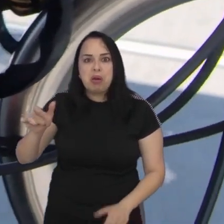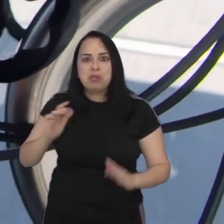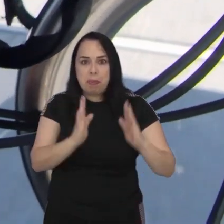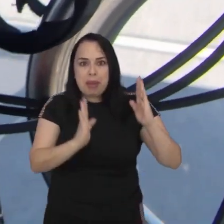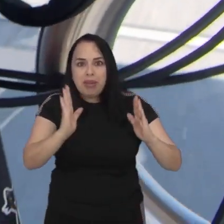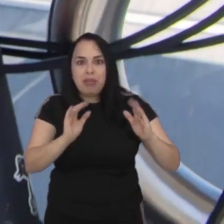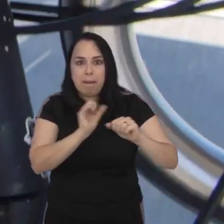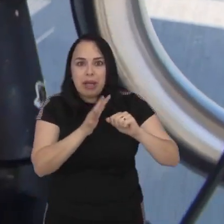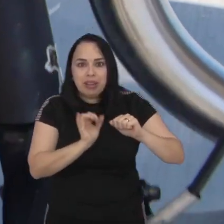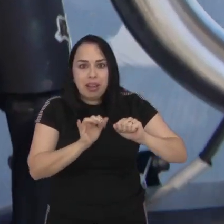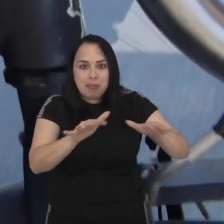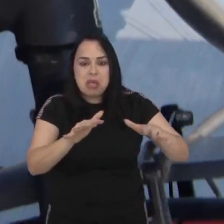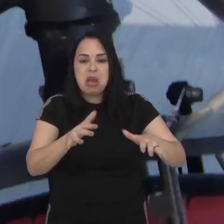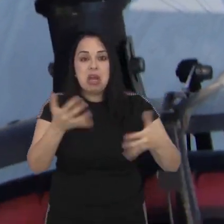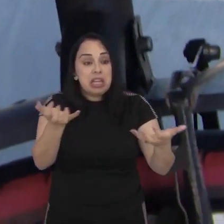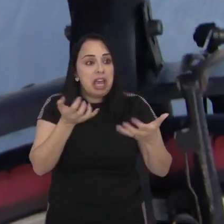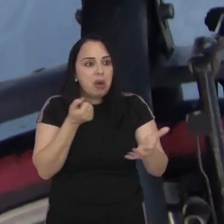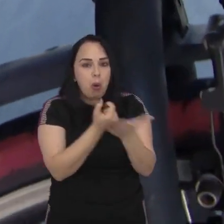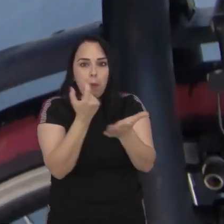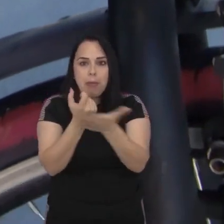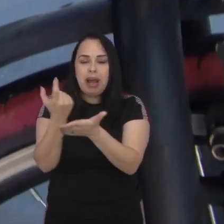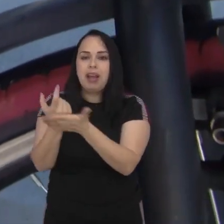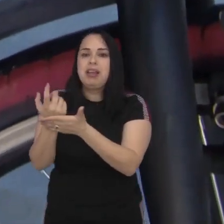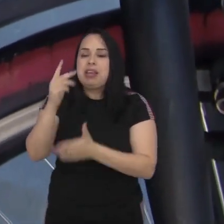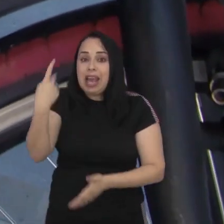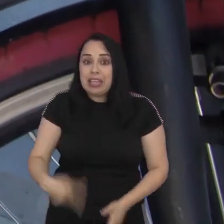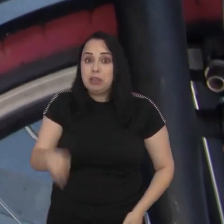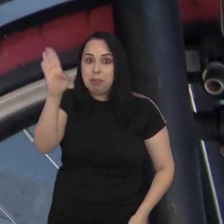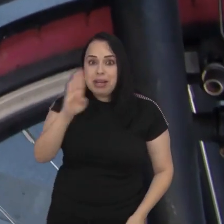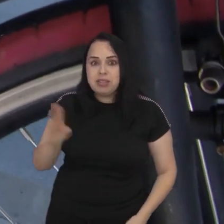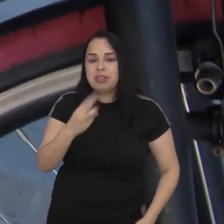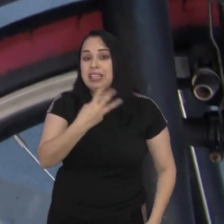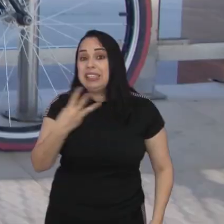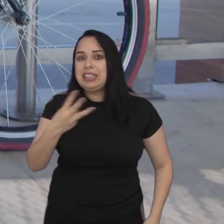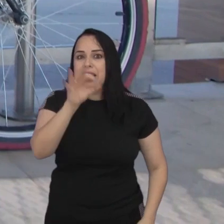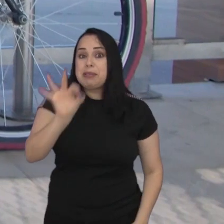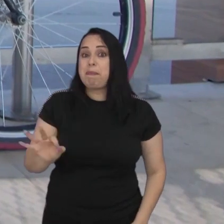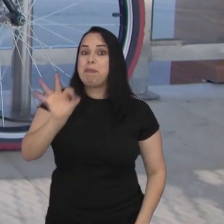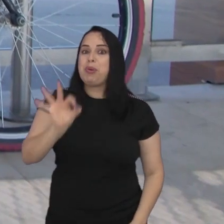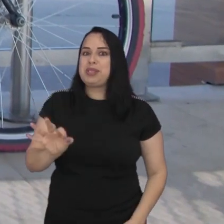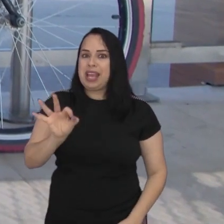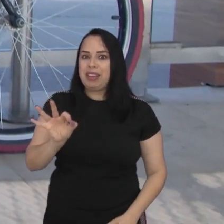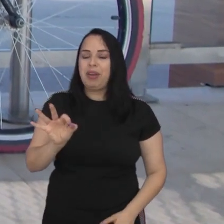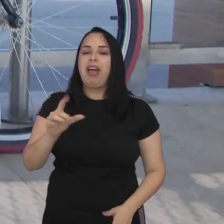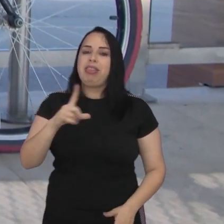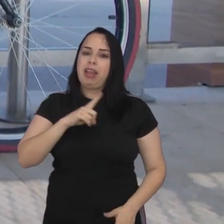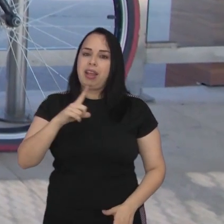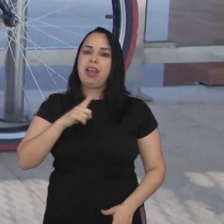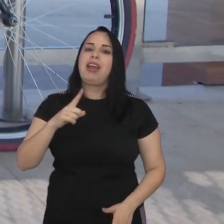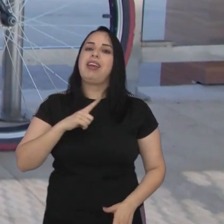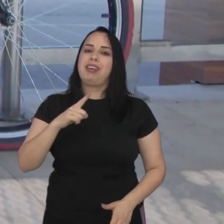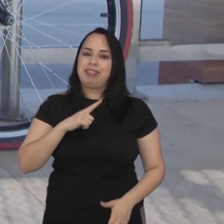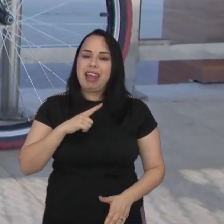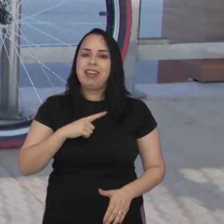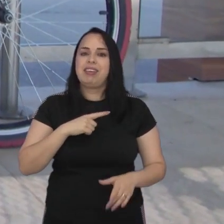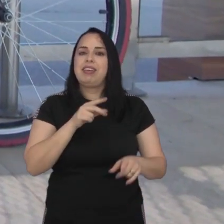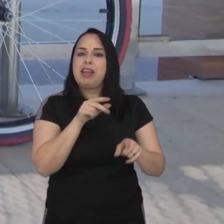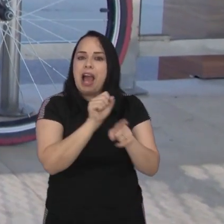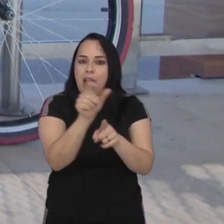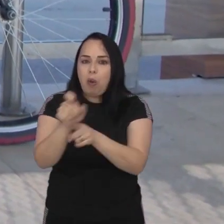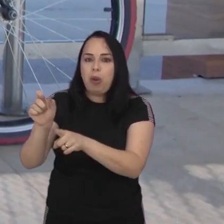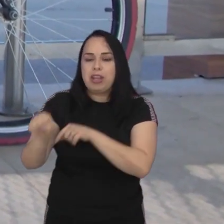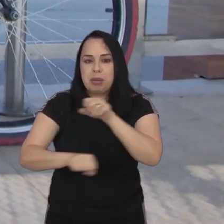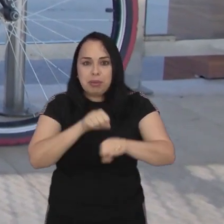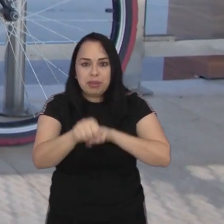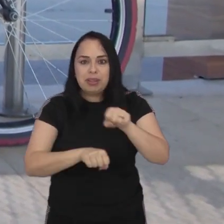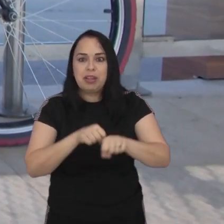bastante durante a pandemia e hoje o Brasil representa 33% da oferta deste serviço no continente entre